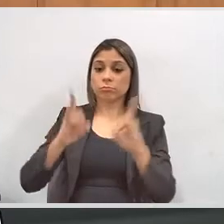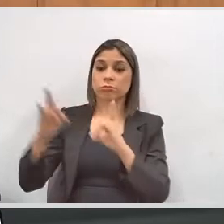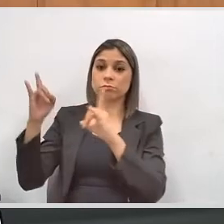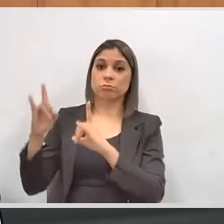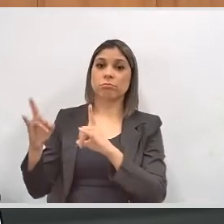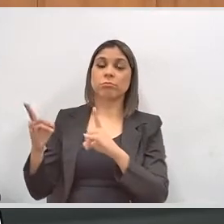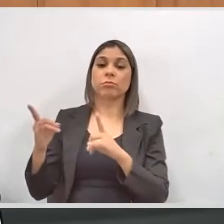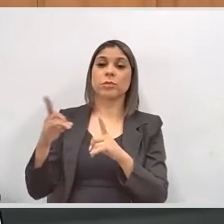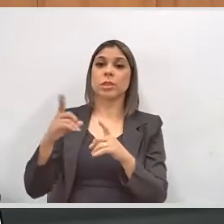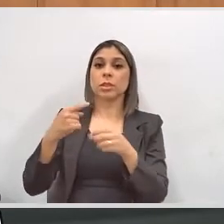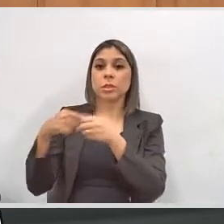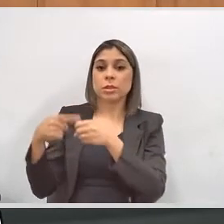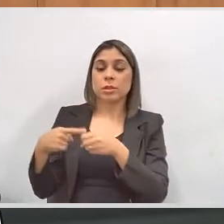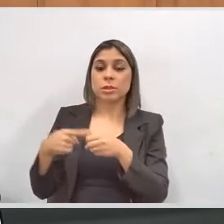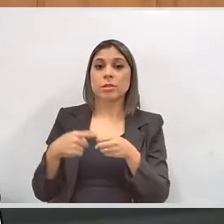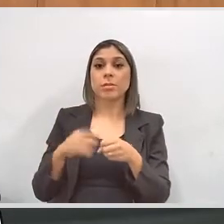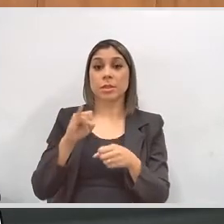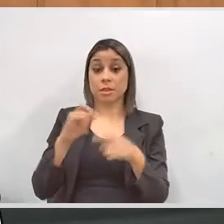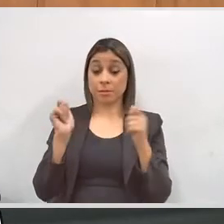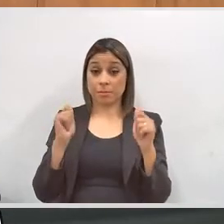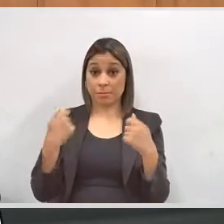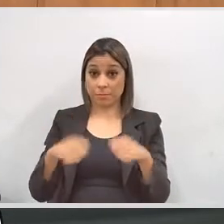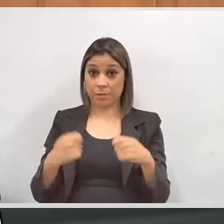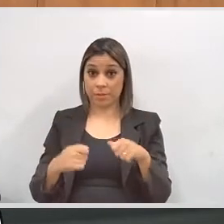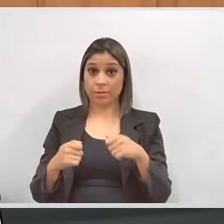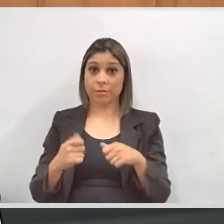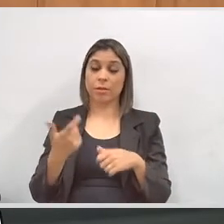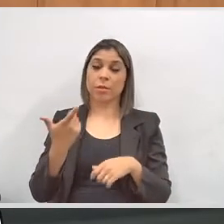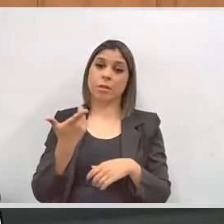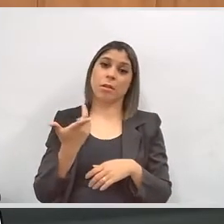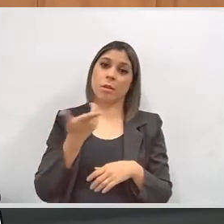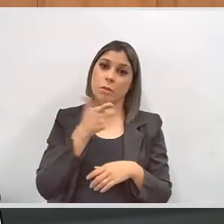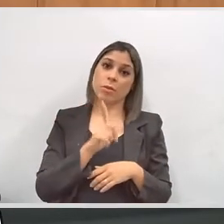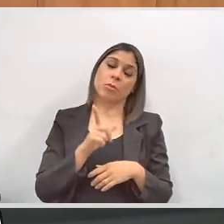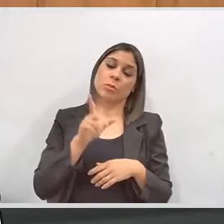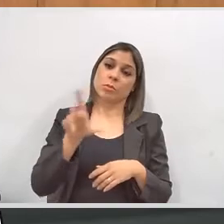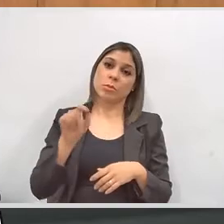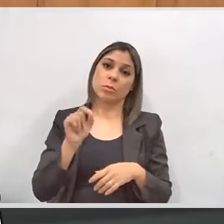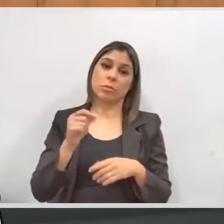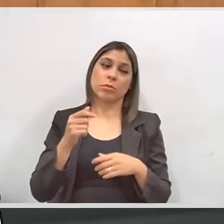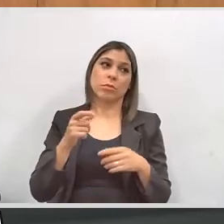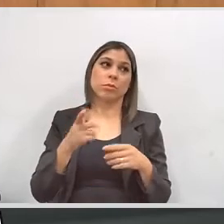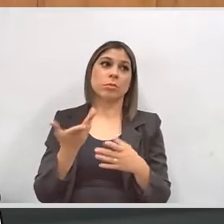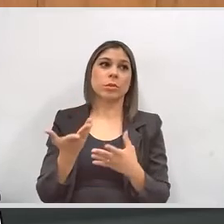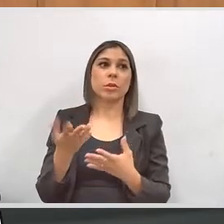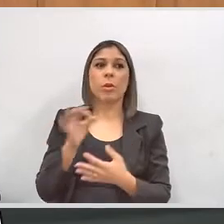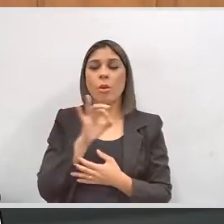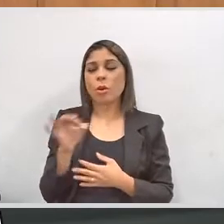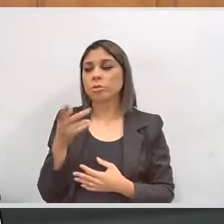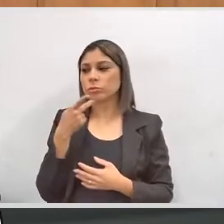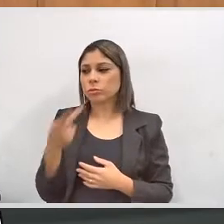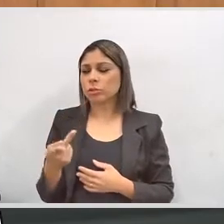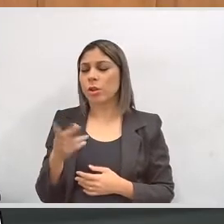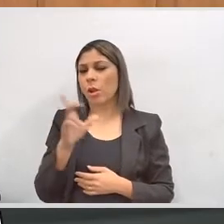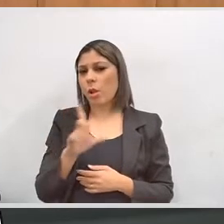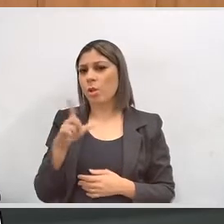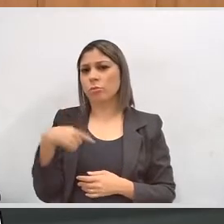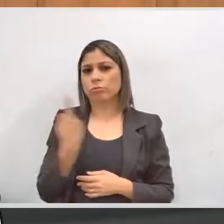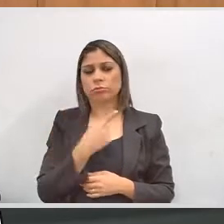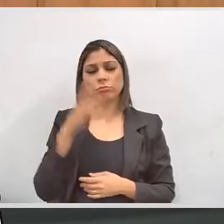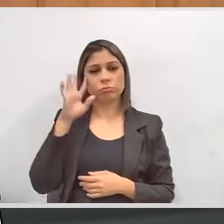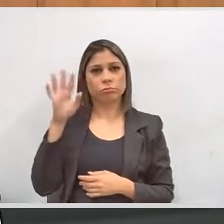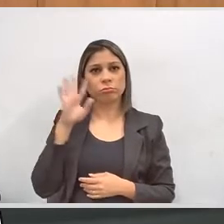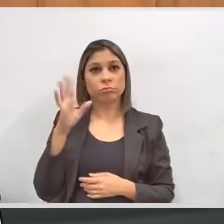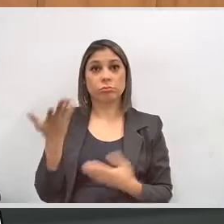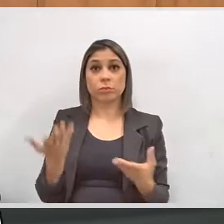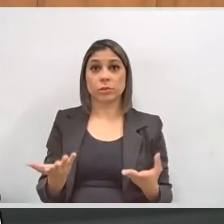das apais do interior para que, se necessário for, a utilização para locais de votação. Foi ótima essa oferta do senhor, isso vai ser